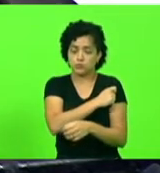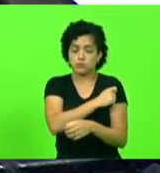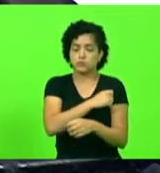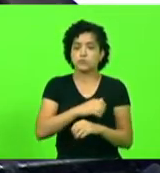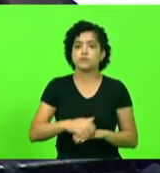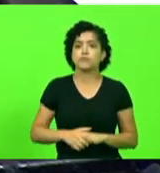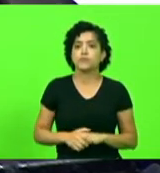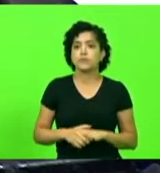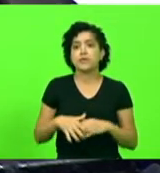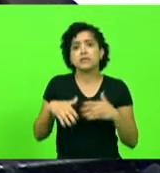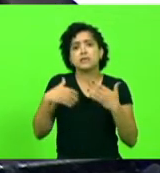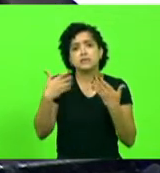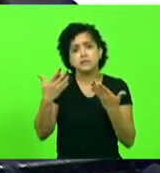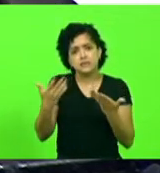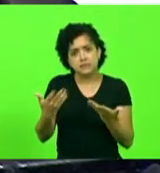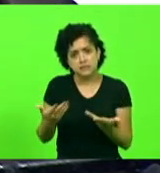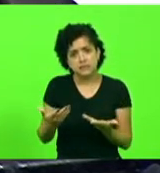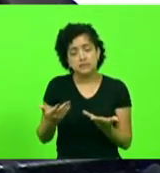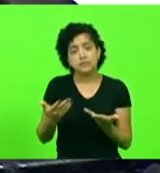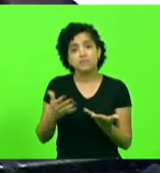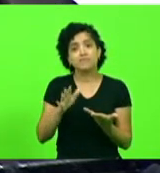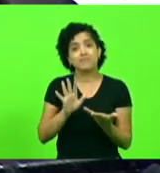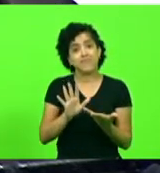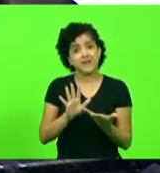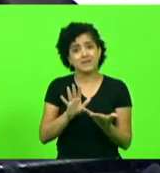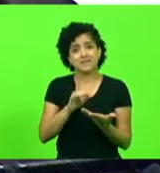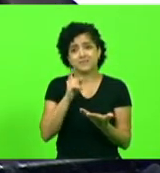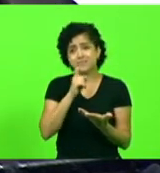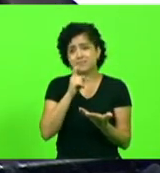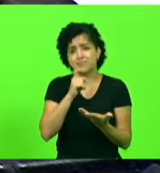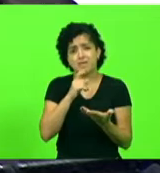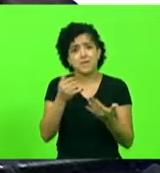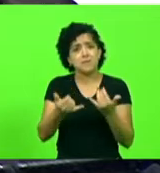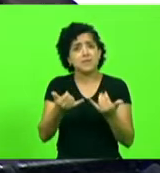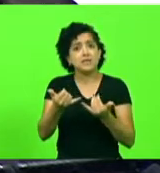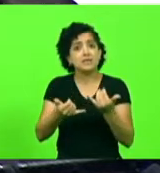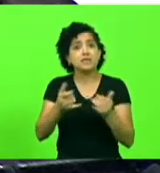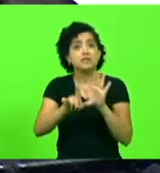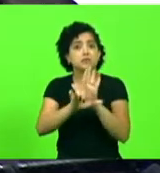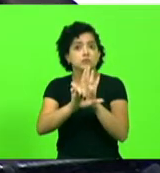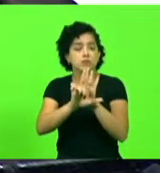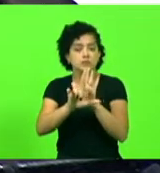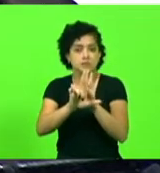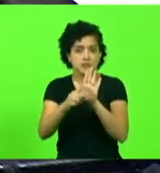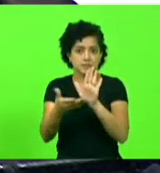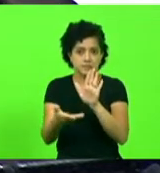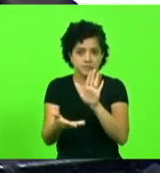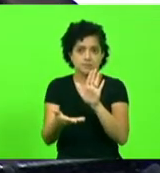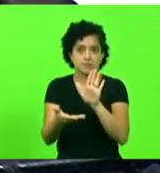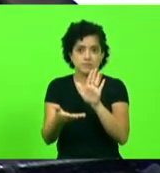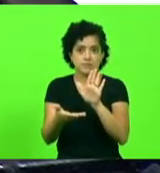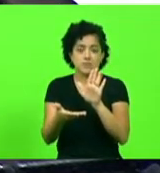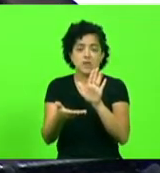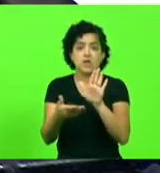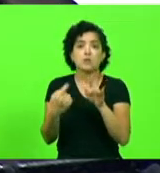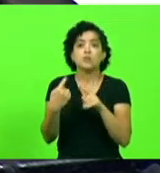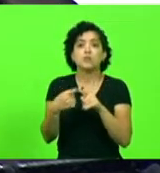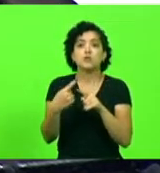E, logicamente, estão blefando. Esse é o problema. Estão brincando com as leis. Porque eles não podem